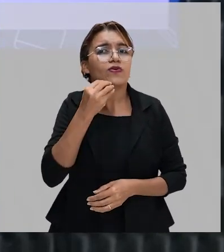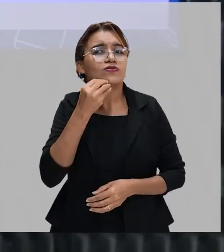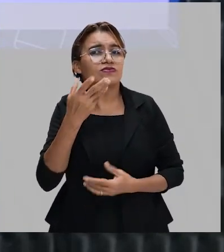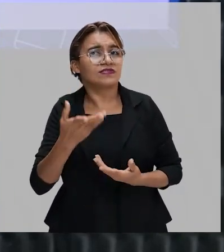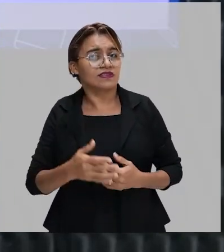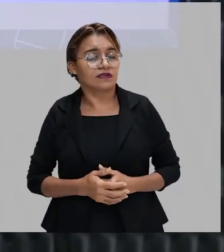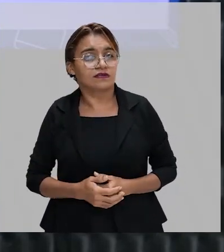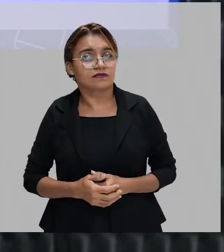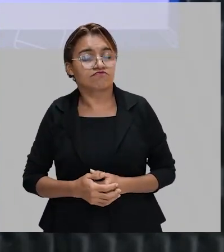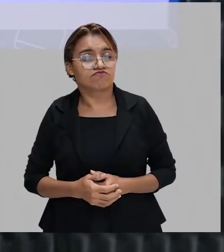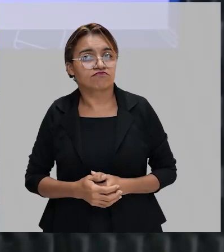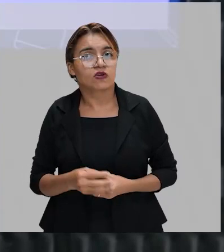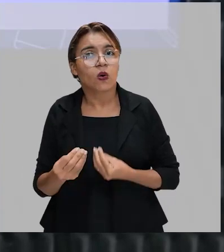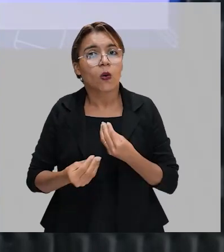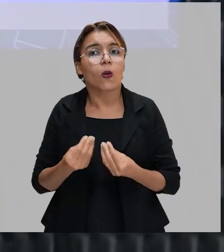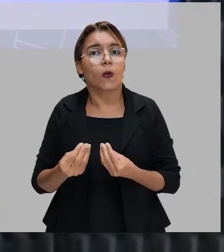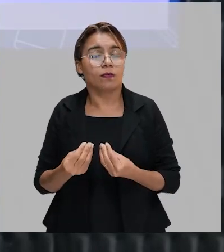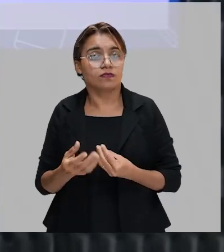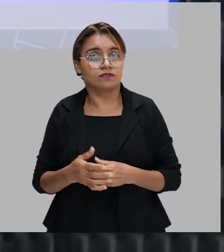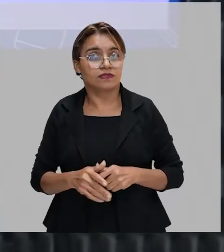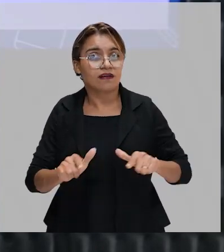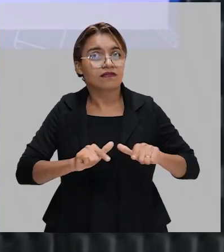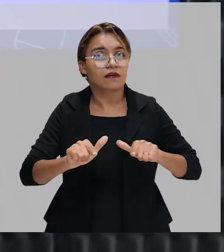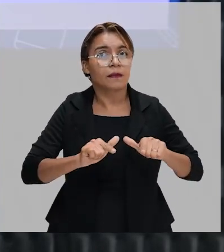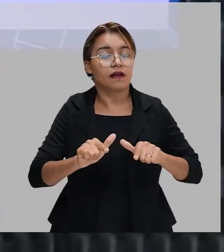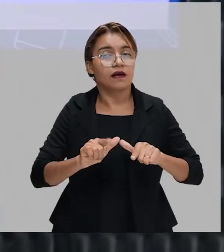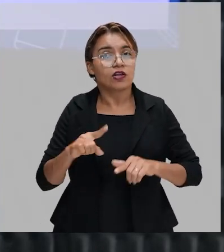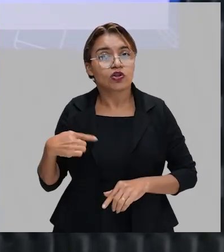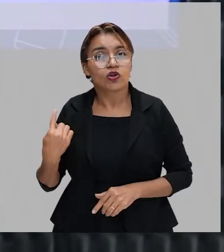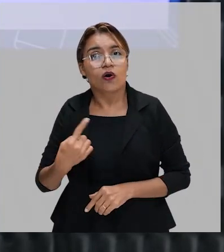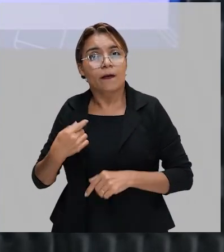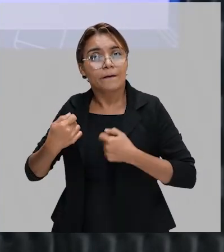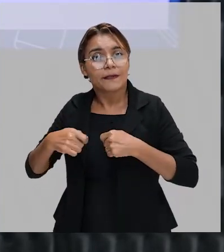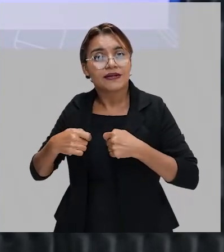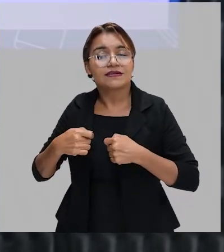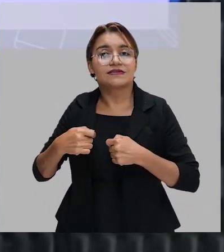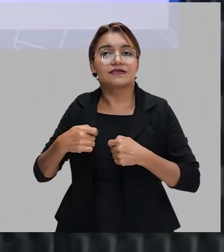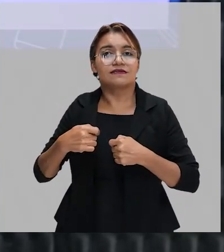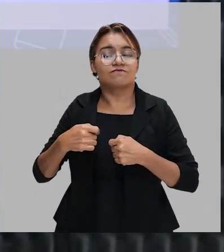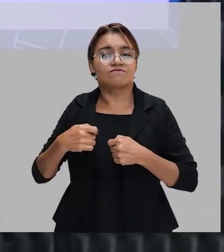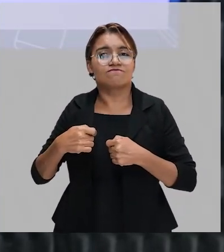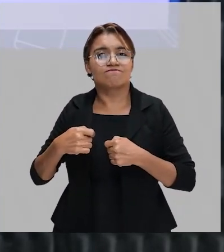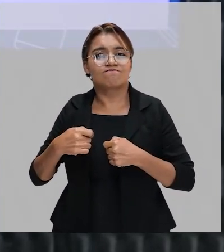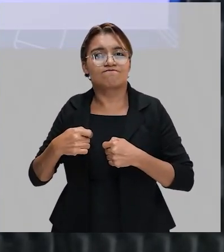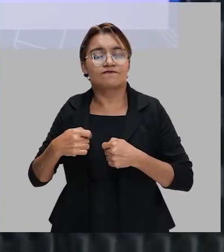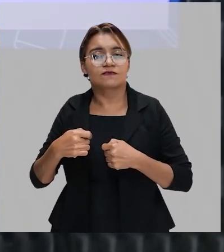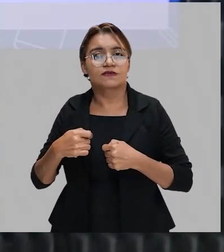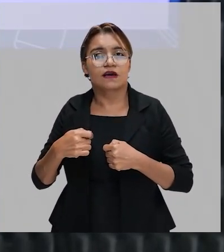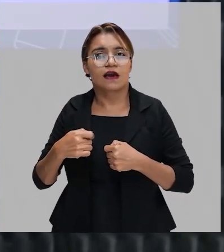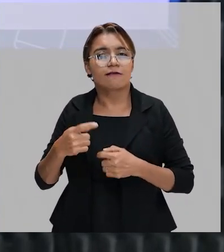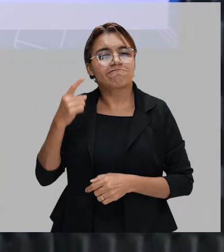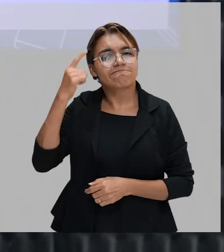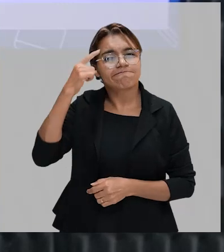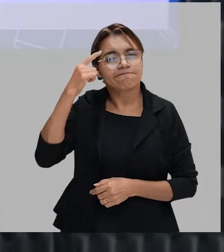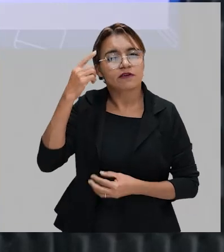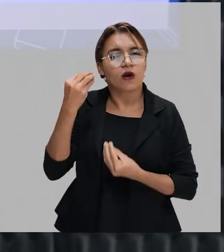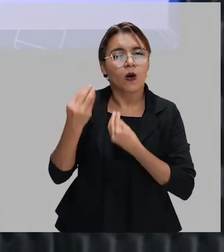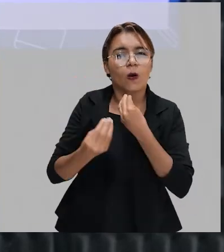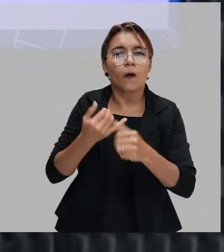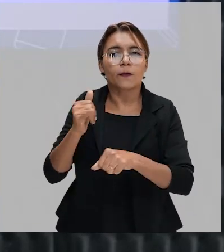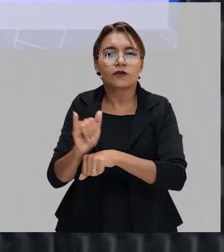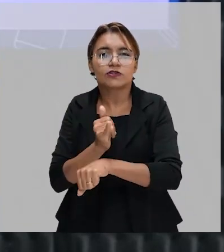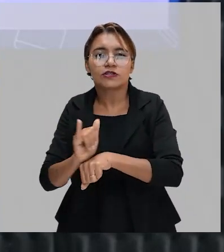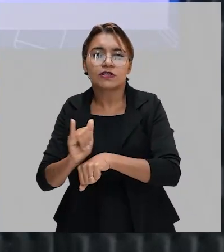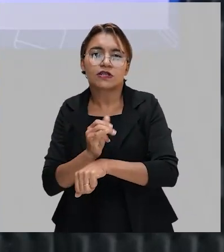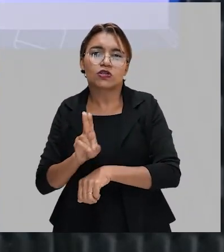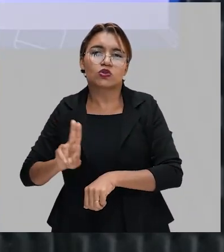porque não vai ter o que fazer nesse mercado. Então, gente precisa redirecionar também, resignificar as nossas ideias nos dias